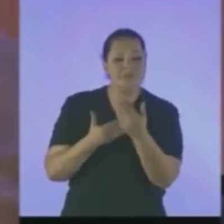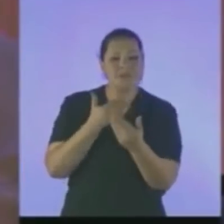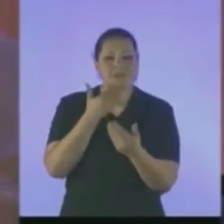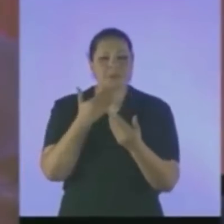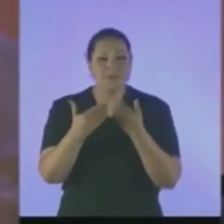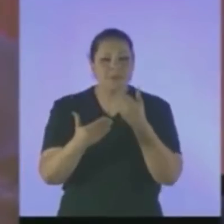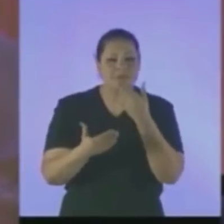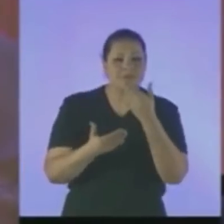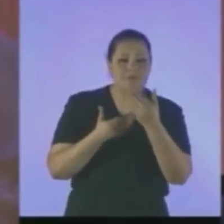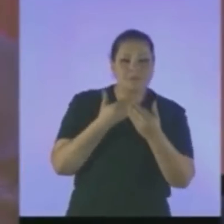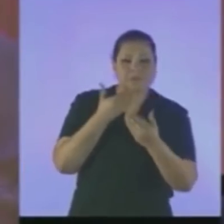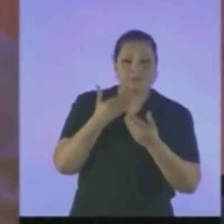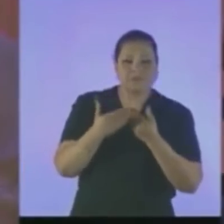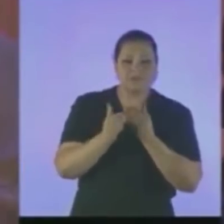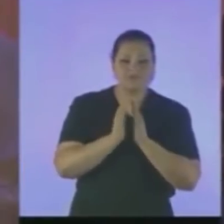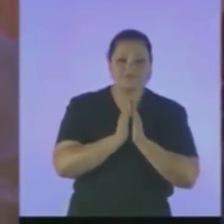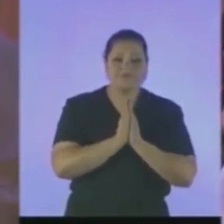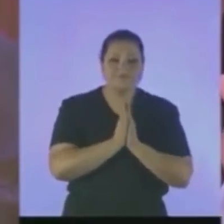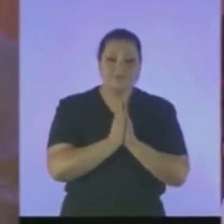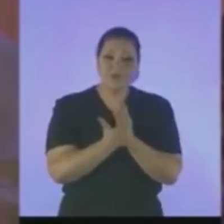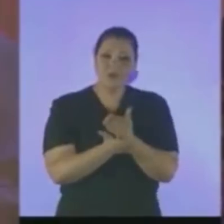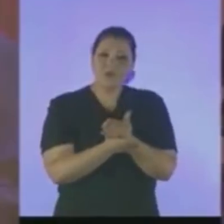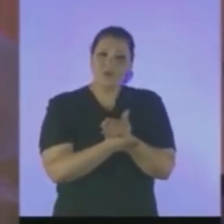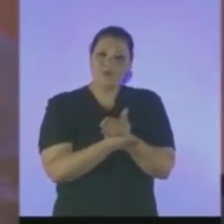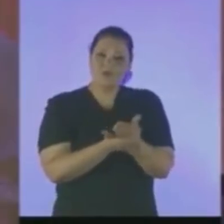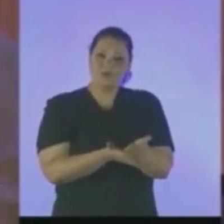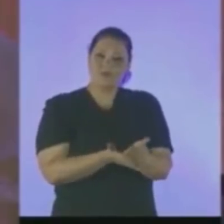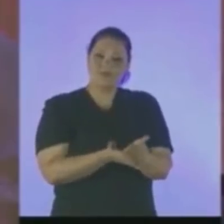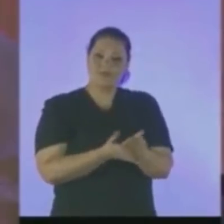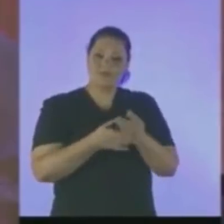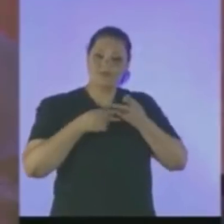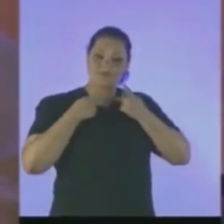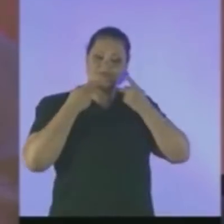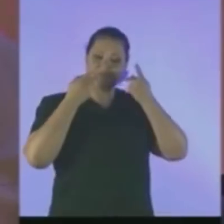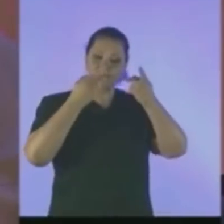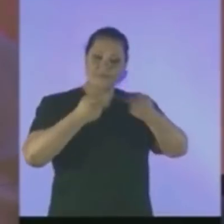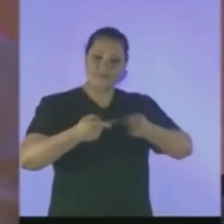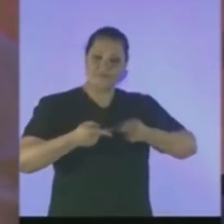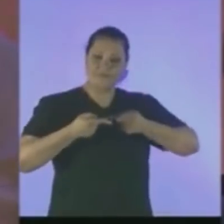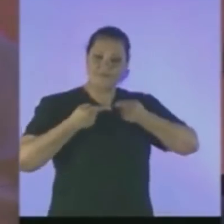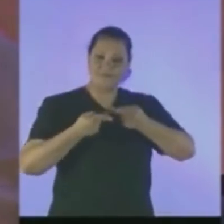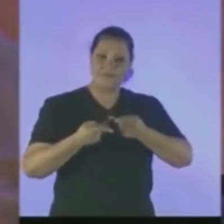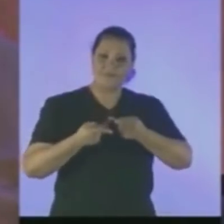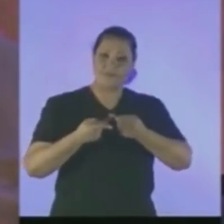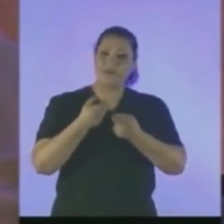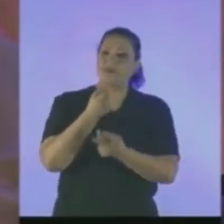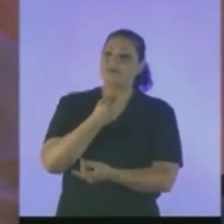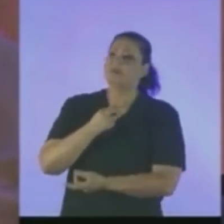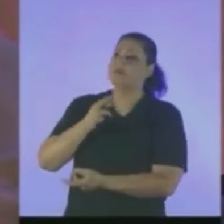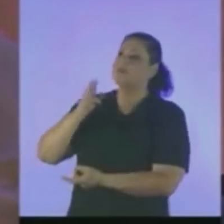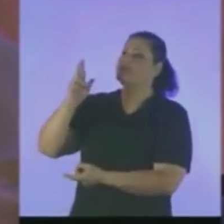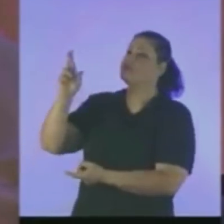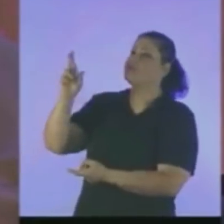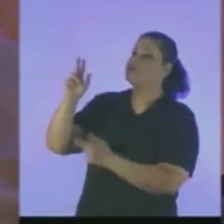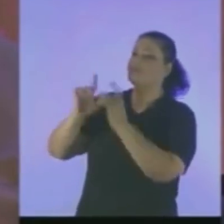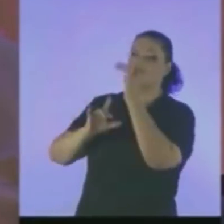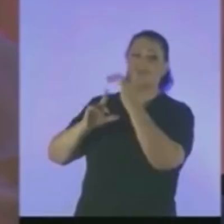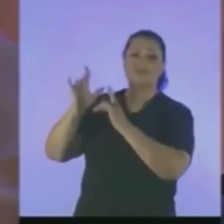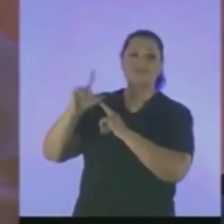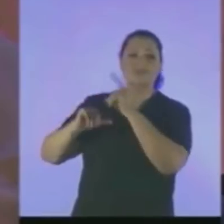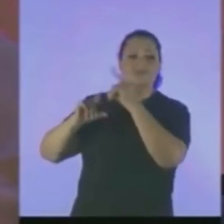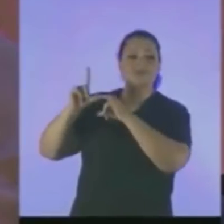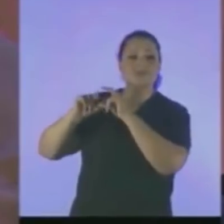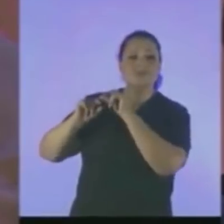divina misericórdia Começou a sua narrativa Ó Senhor das estrelas